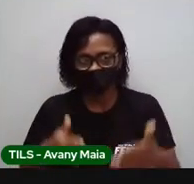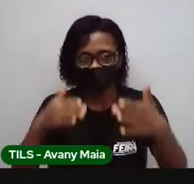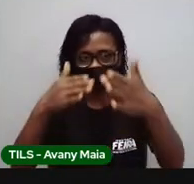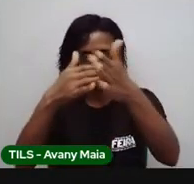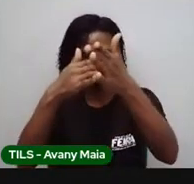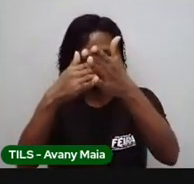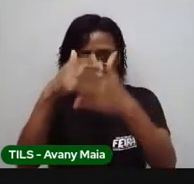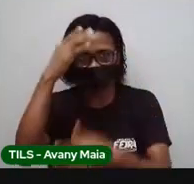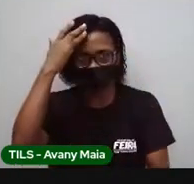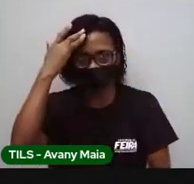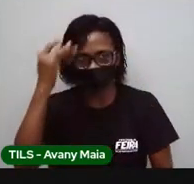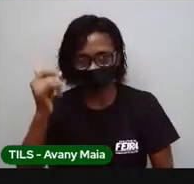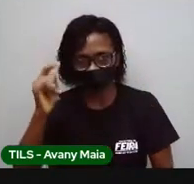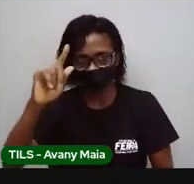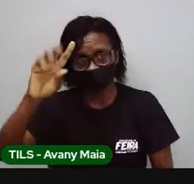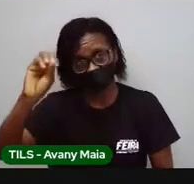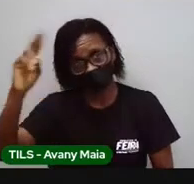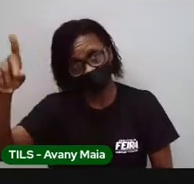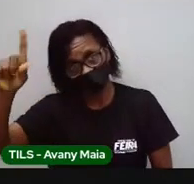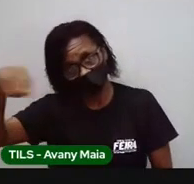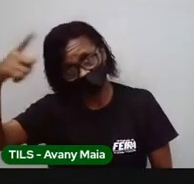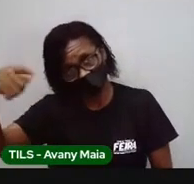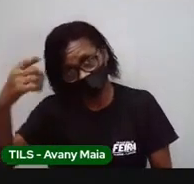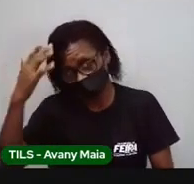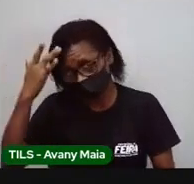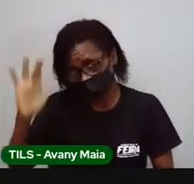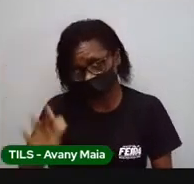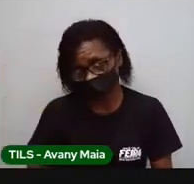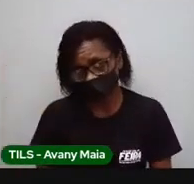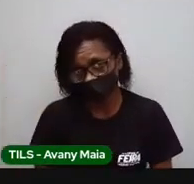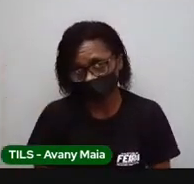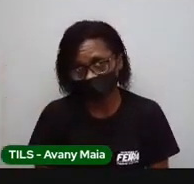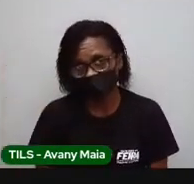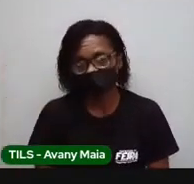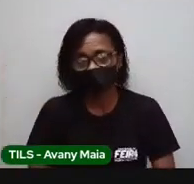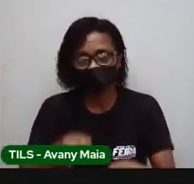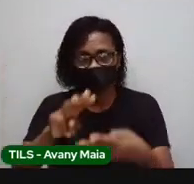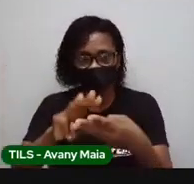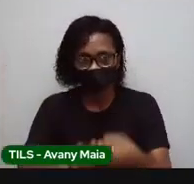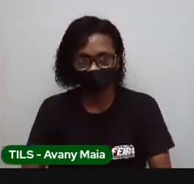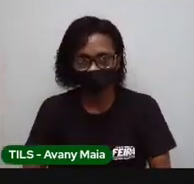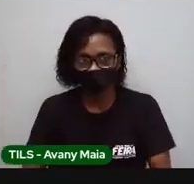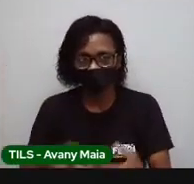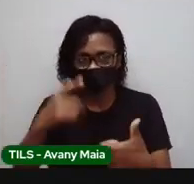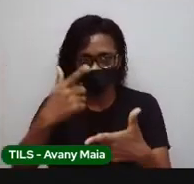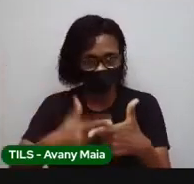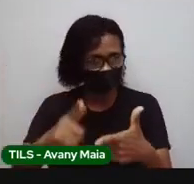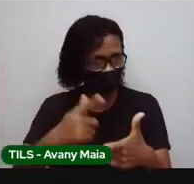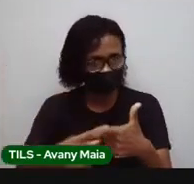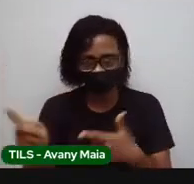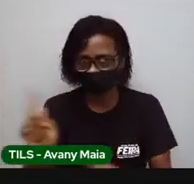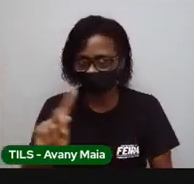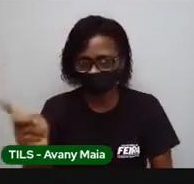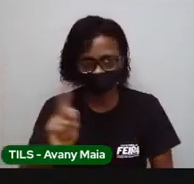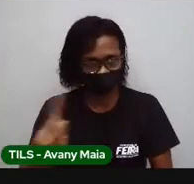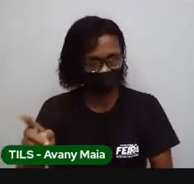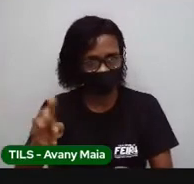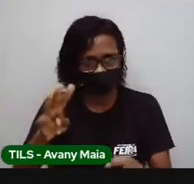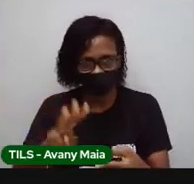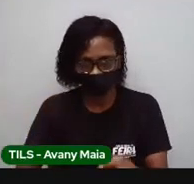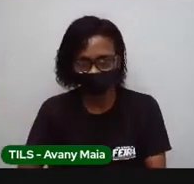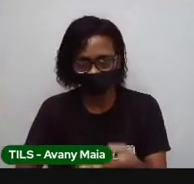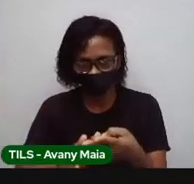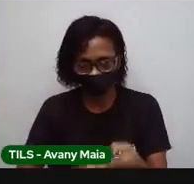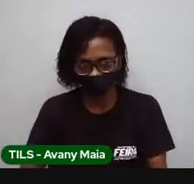nossa próxima aula. E não esquece que matemática não é problema. Matemática, ela